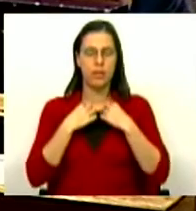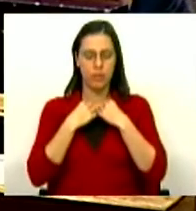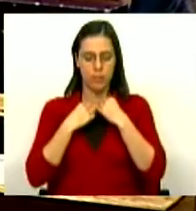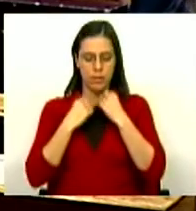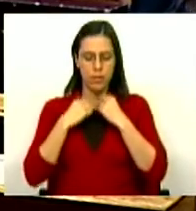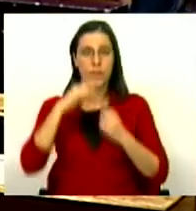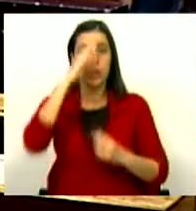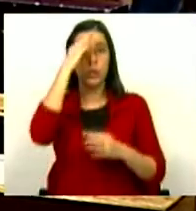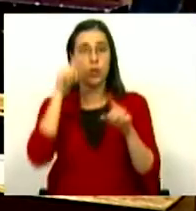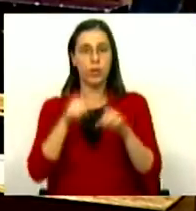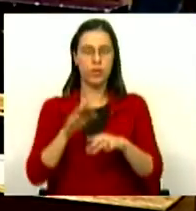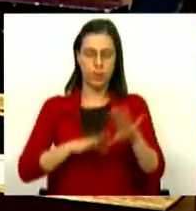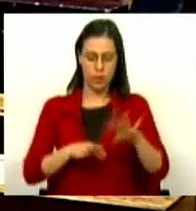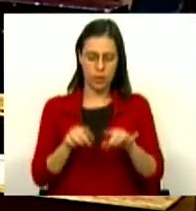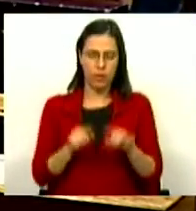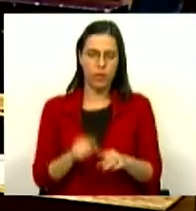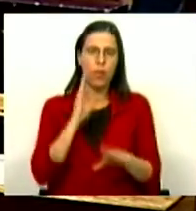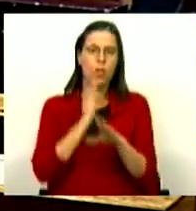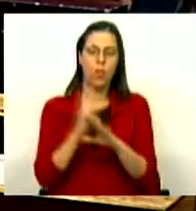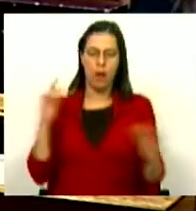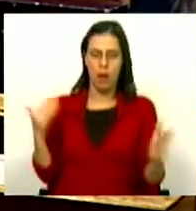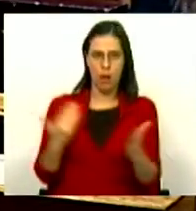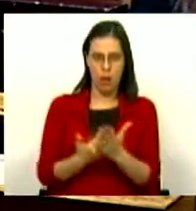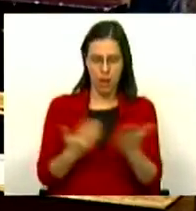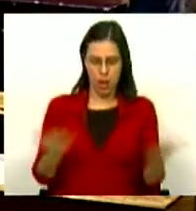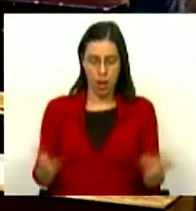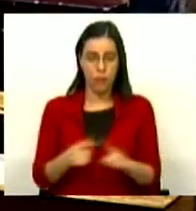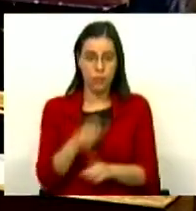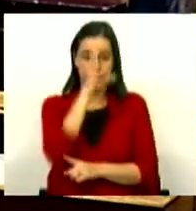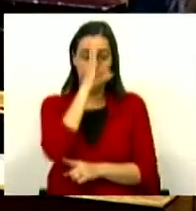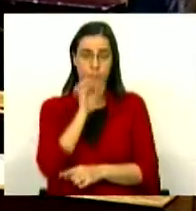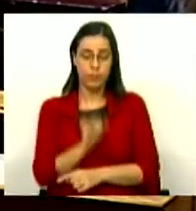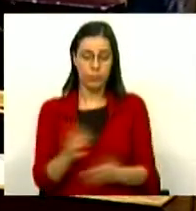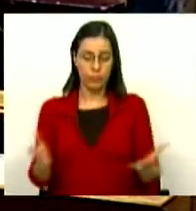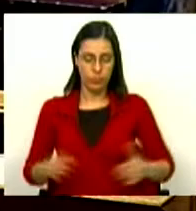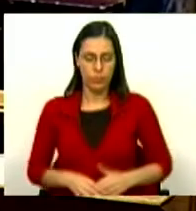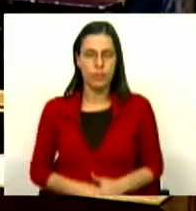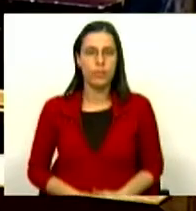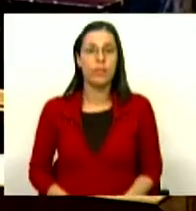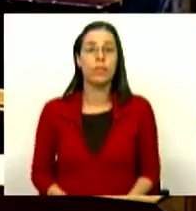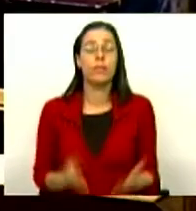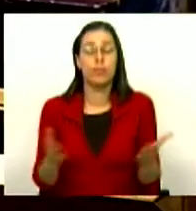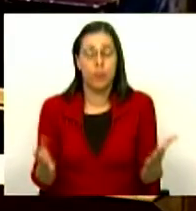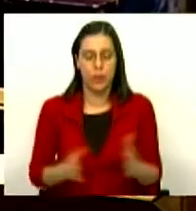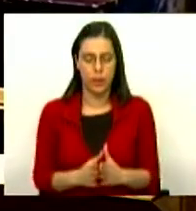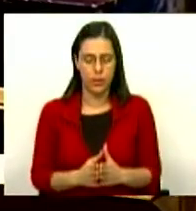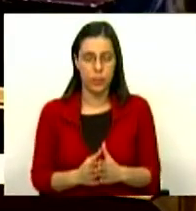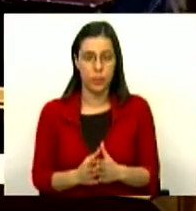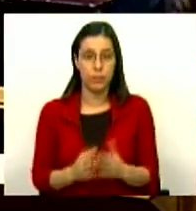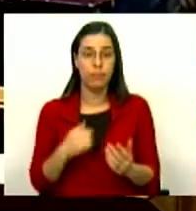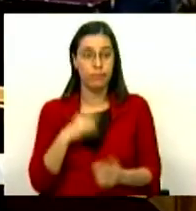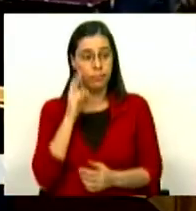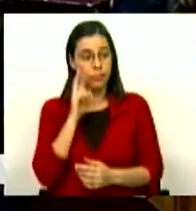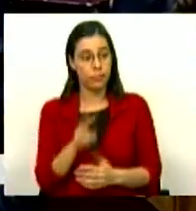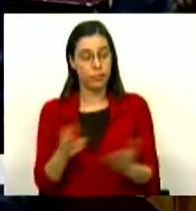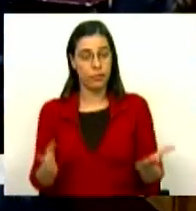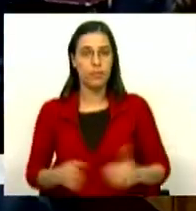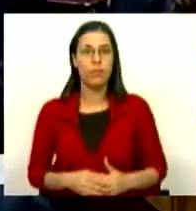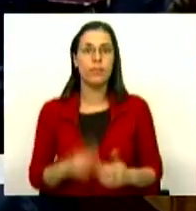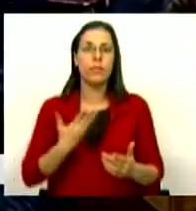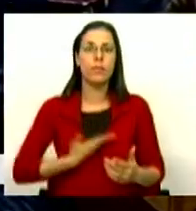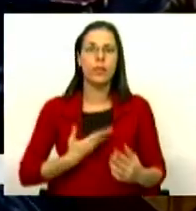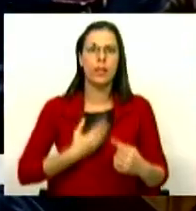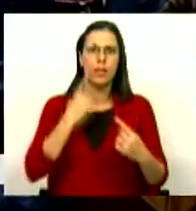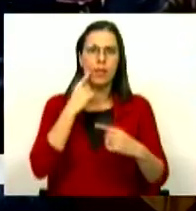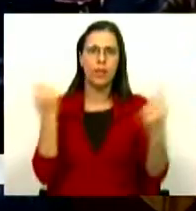esforço tem sido feito ao longo dos últimos anos por este Governo. E, portanto, quando vemos que a dívida